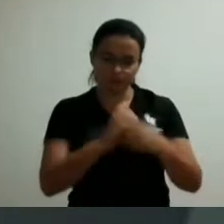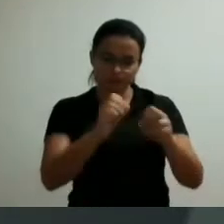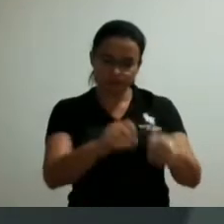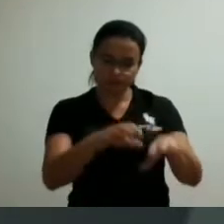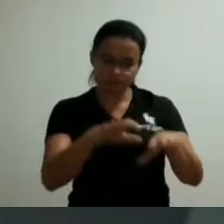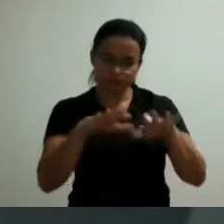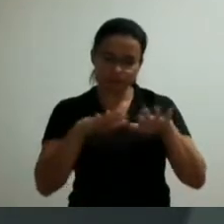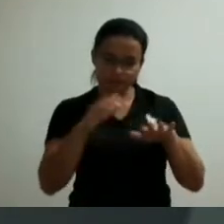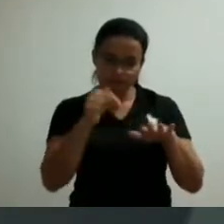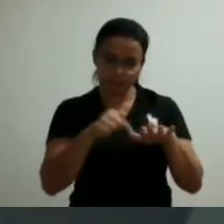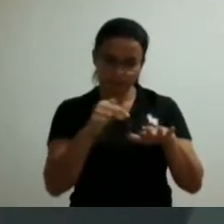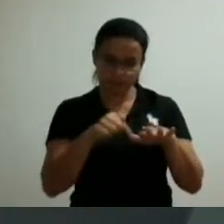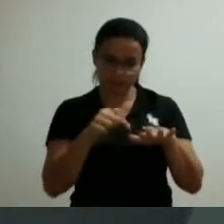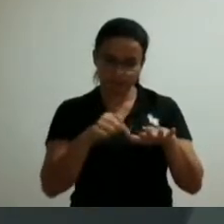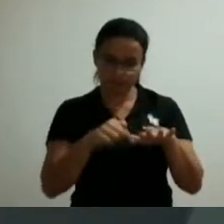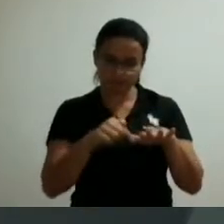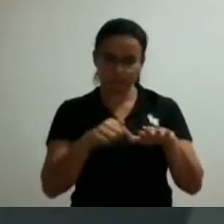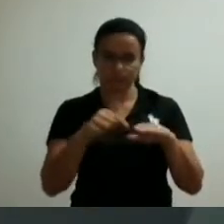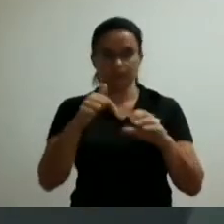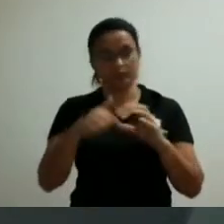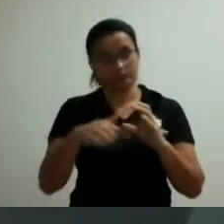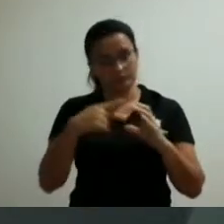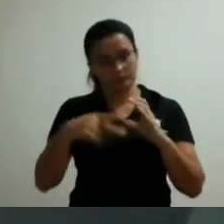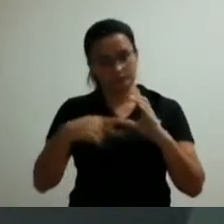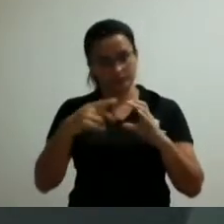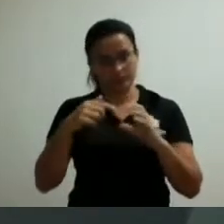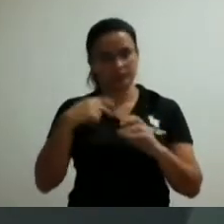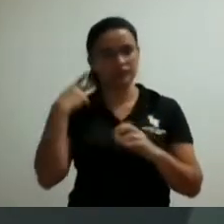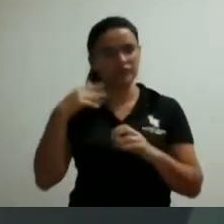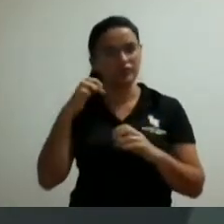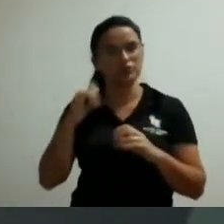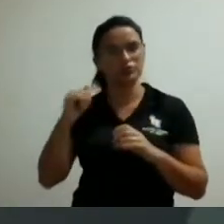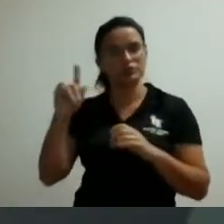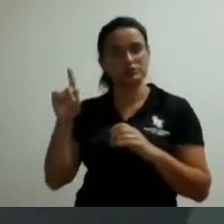desta casa legislativa vereadora sida oliveira